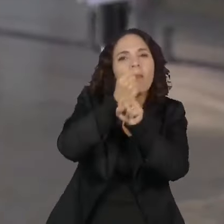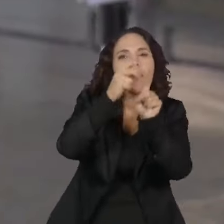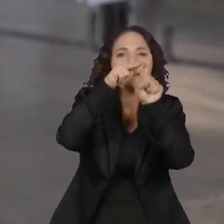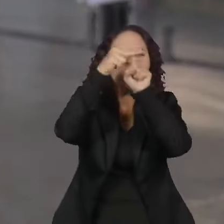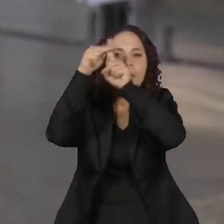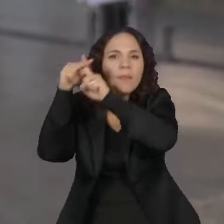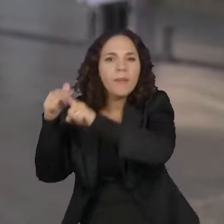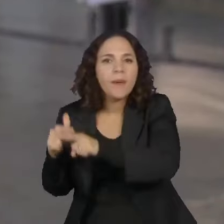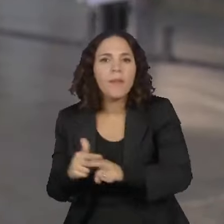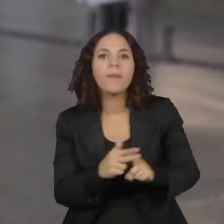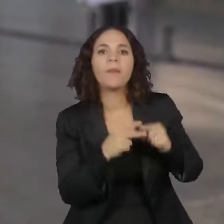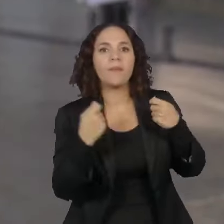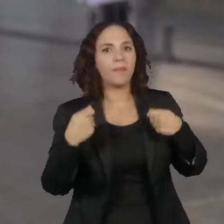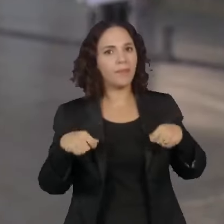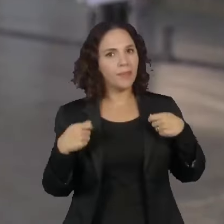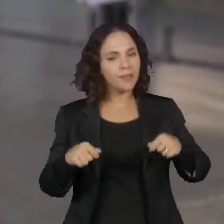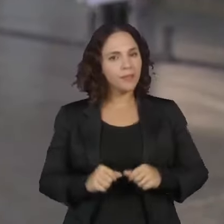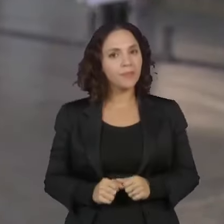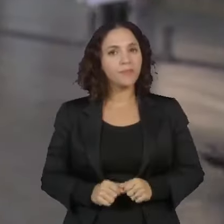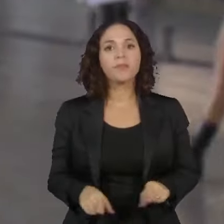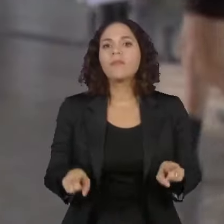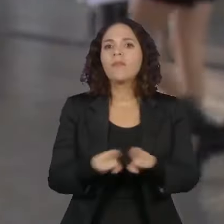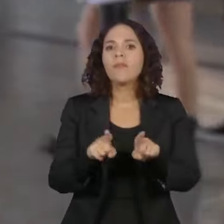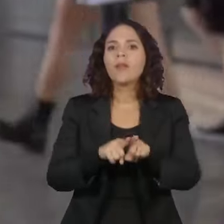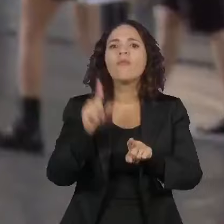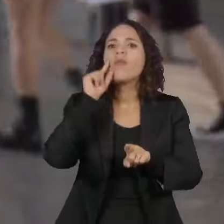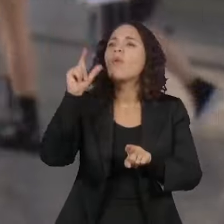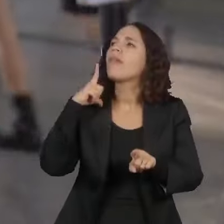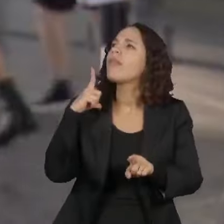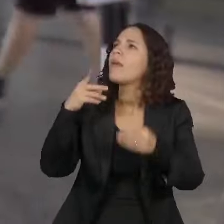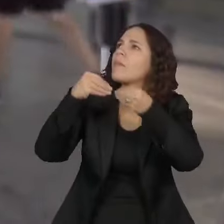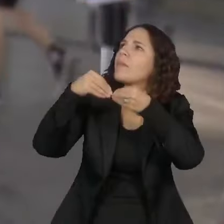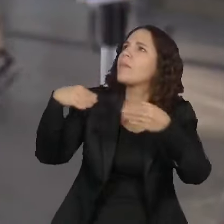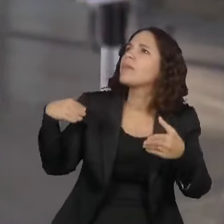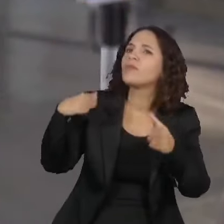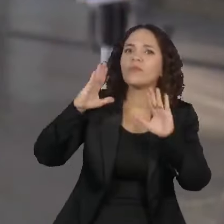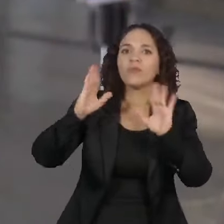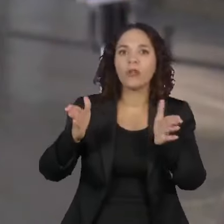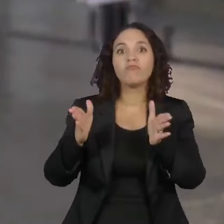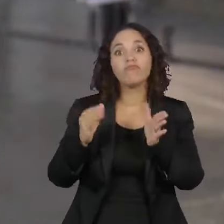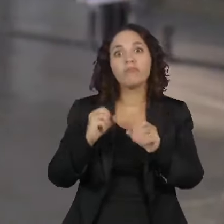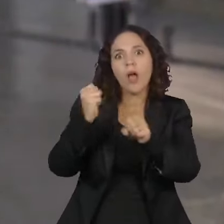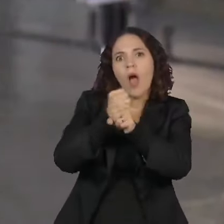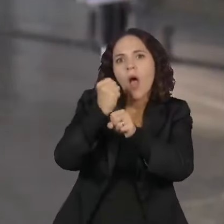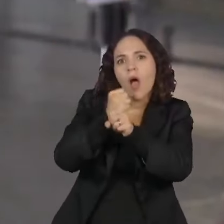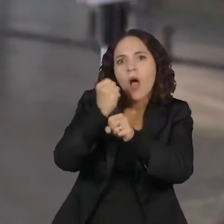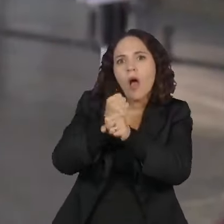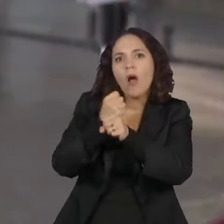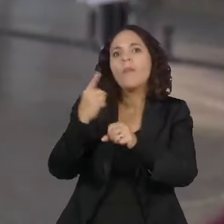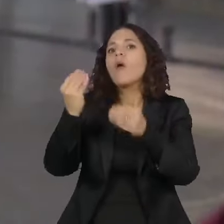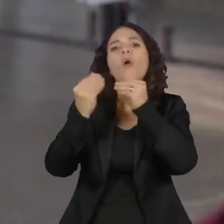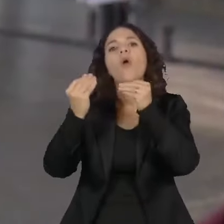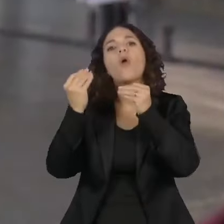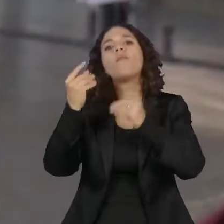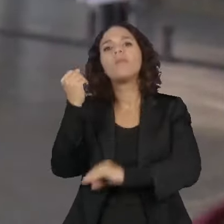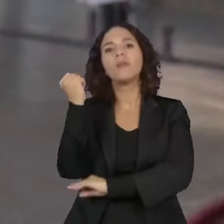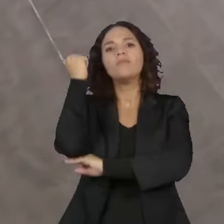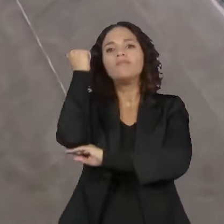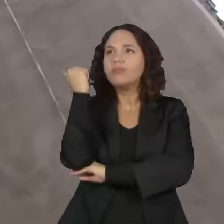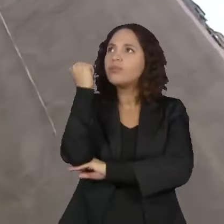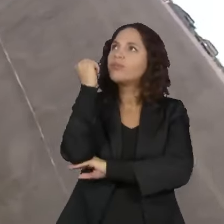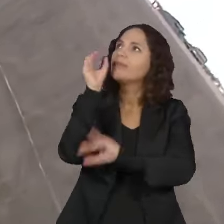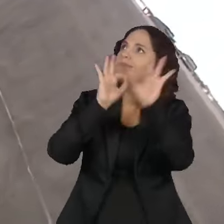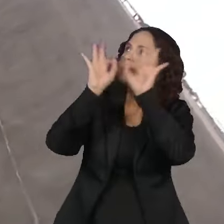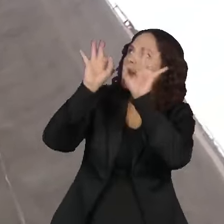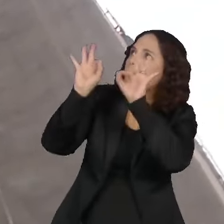uma ação de restauro. A gente vai mapear os danos e aí já vai começar os testes de recomposição e restauro.